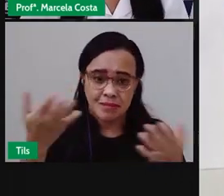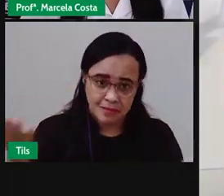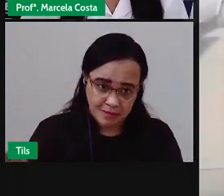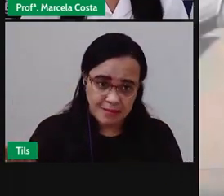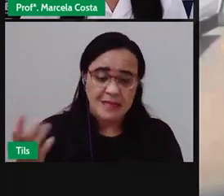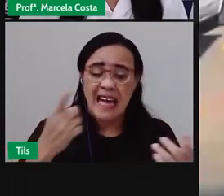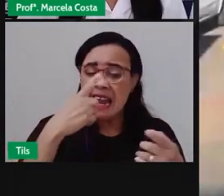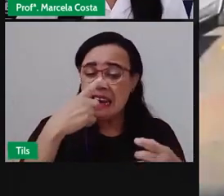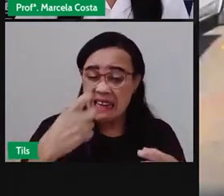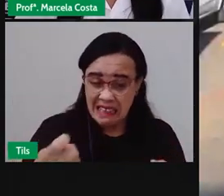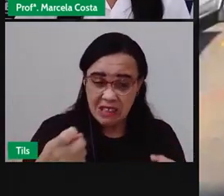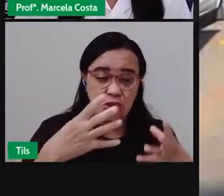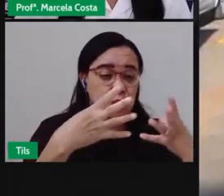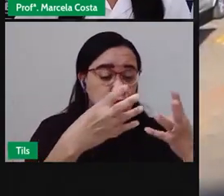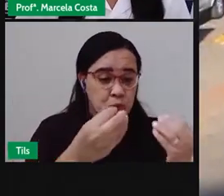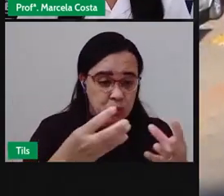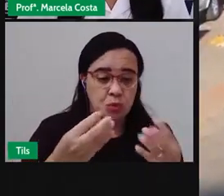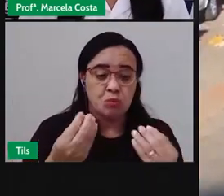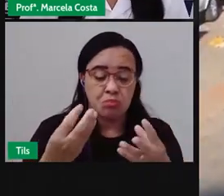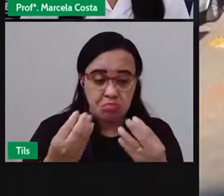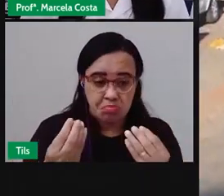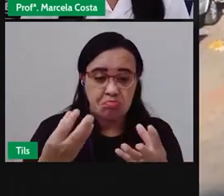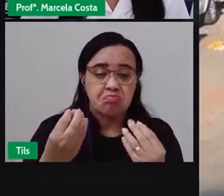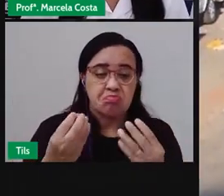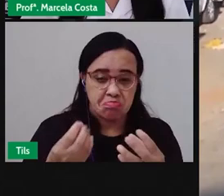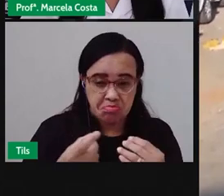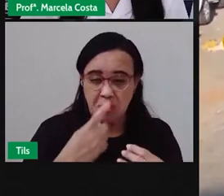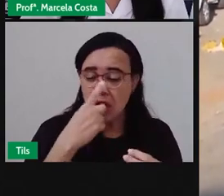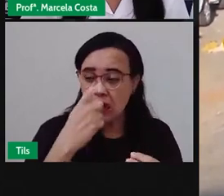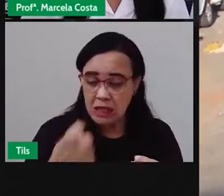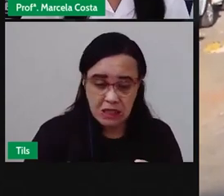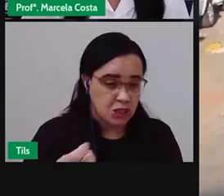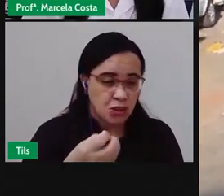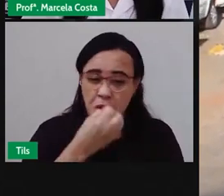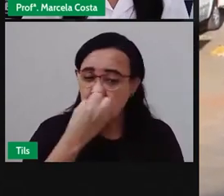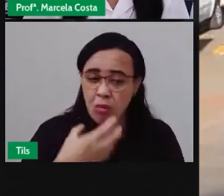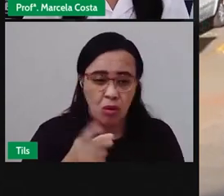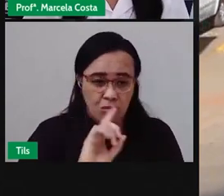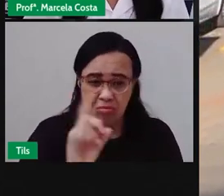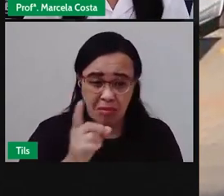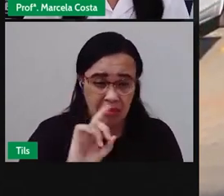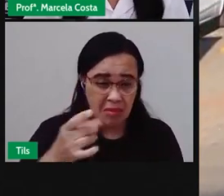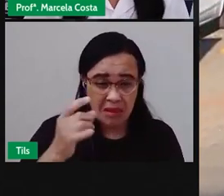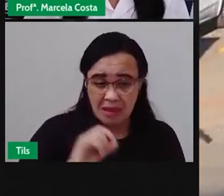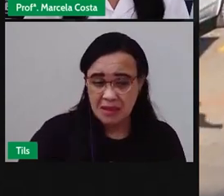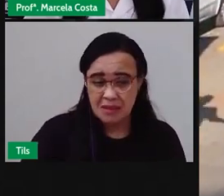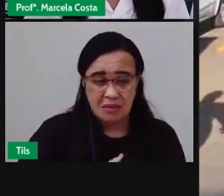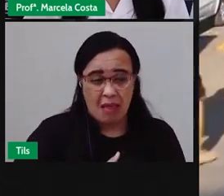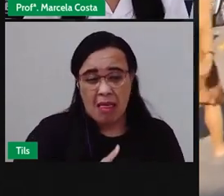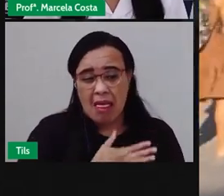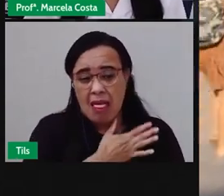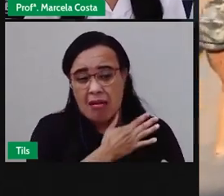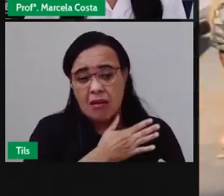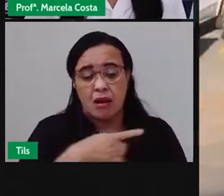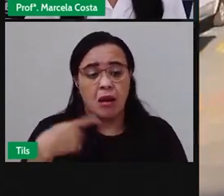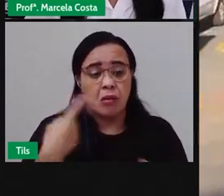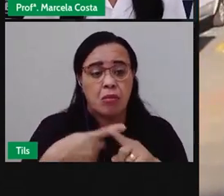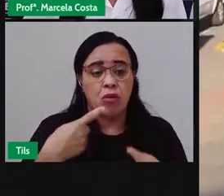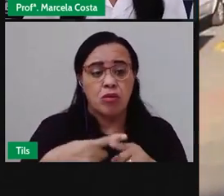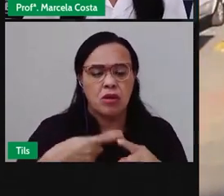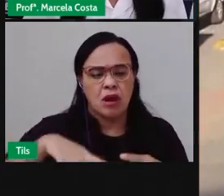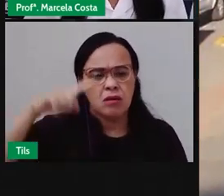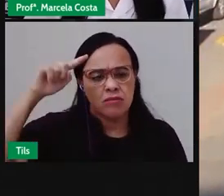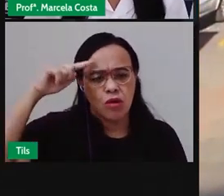Lixo, Ricardo Ismael. Bom dia a todos mais uma vez. Nada agradável para quem está tomando café, né? Mas é a rotina do pessoal aqui